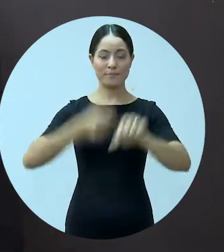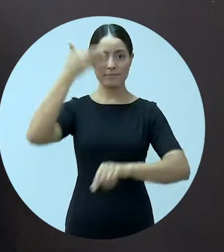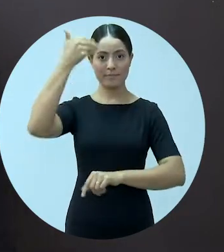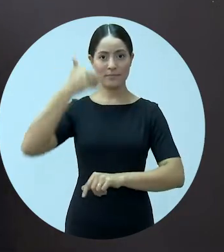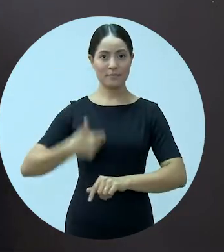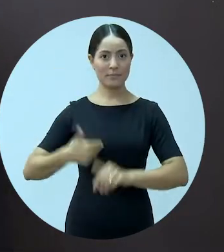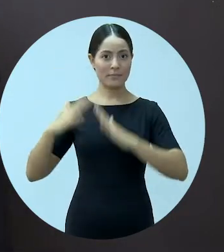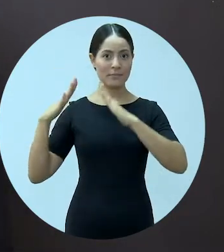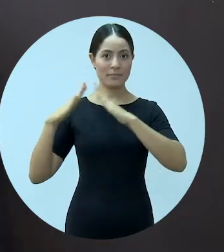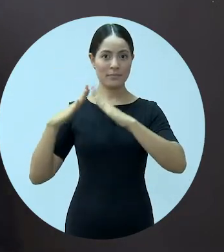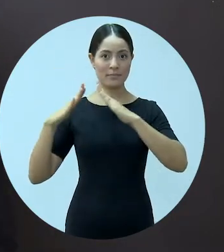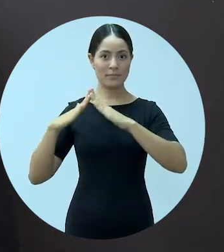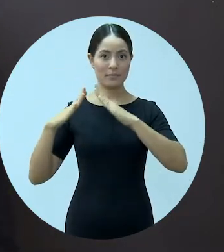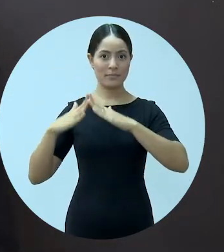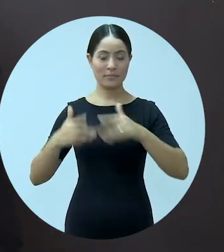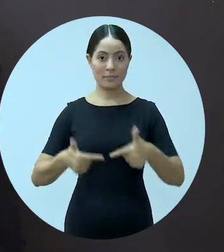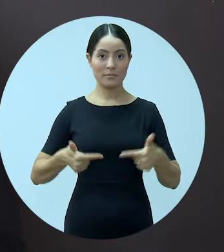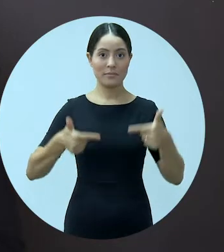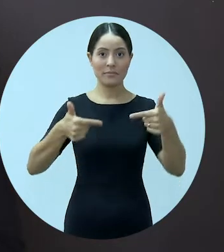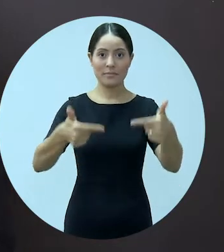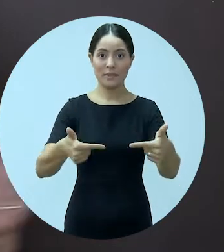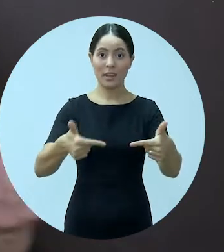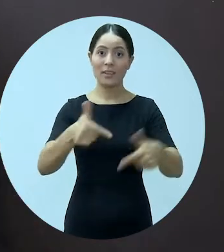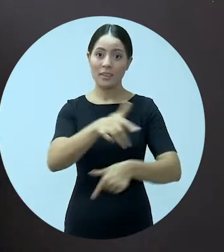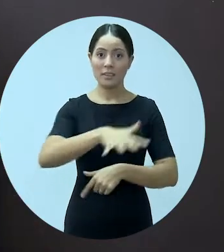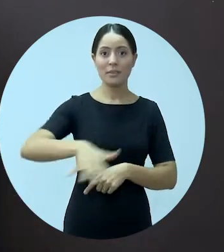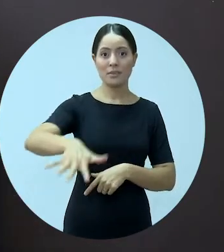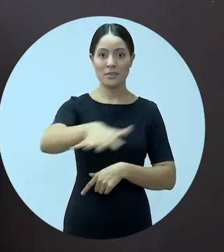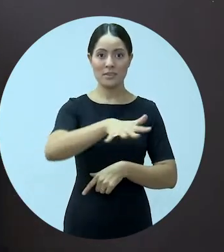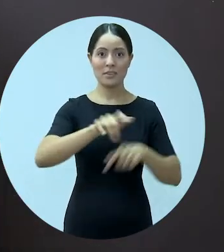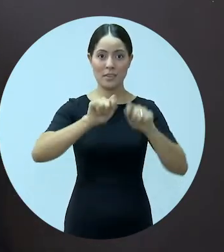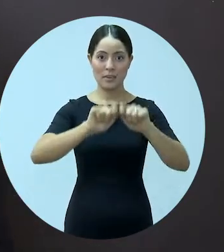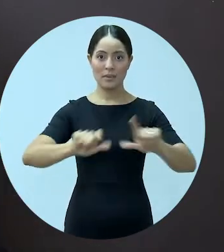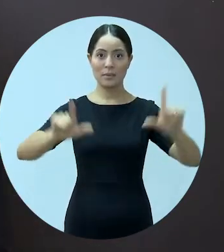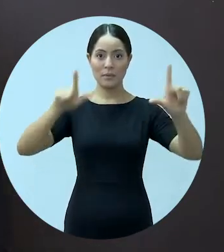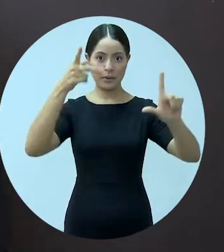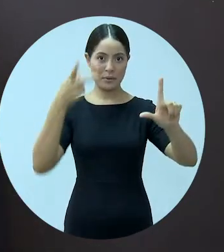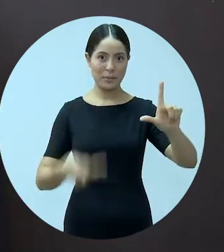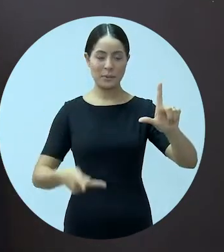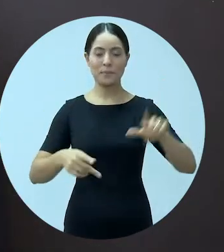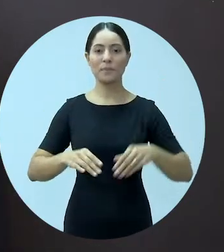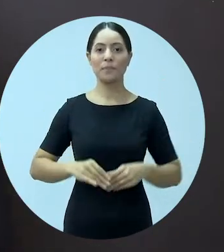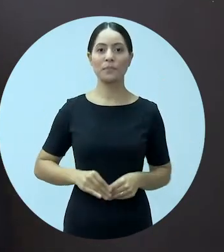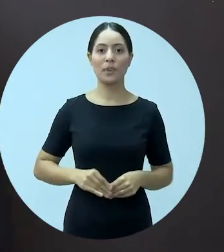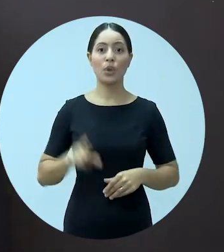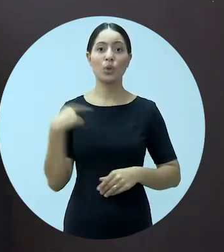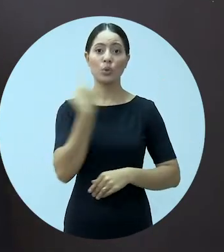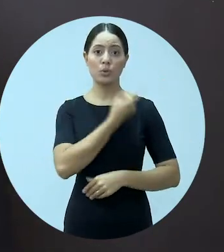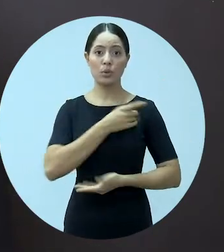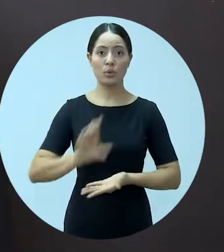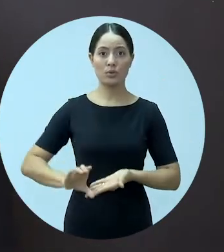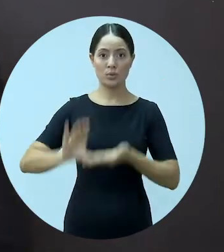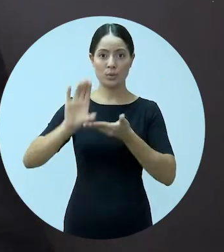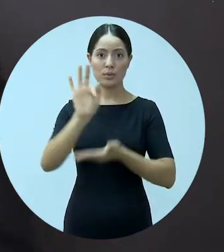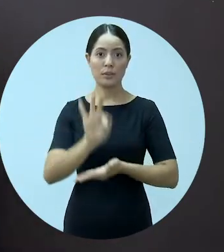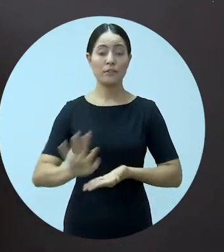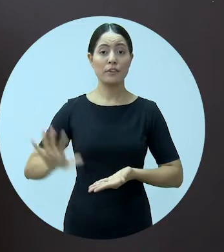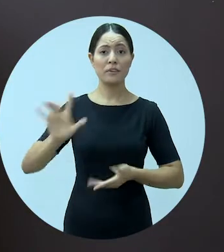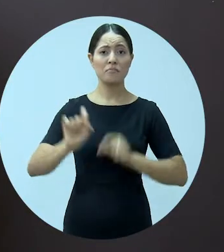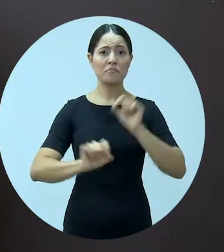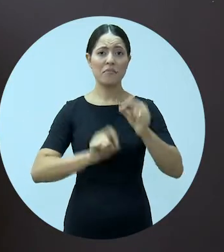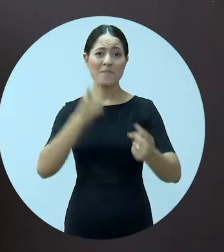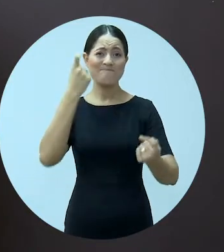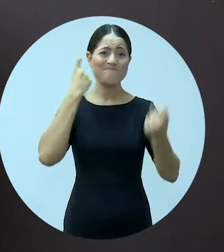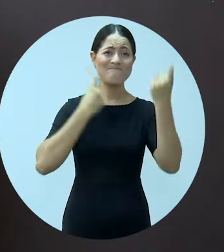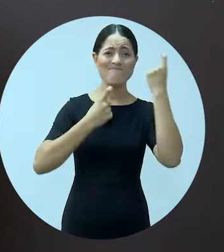Eu sigo em casa, fazendo a minha parte. Por isso, o cenário deste programa é aqui. Nós do Conselho Federal estamos